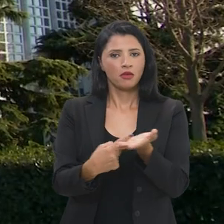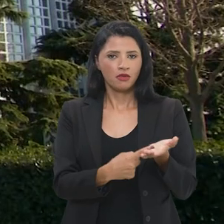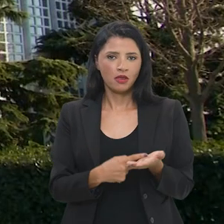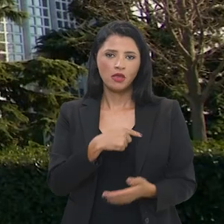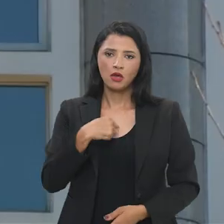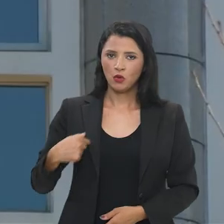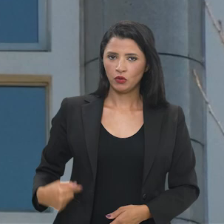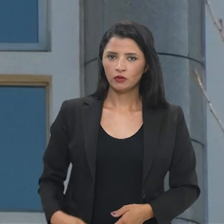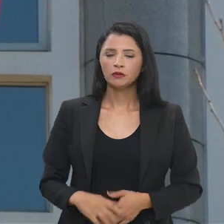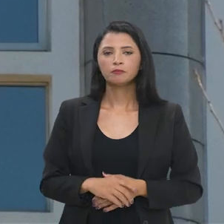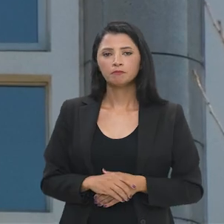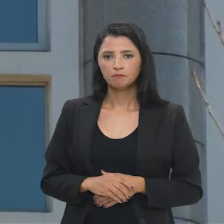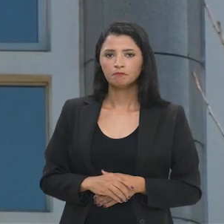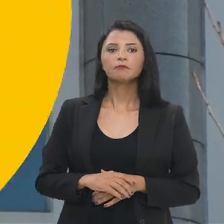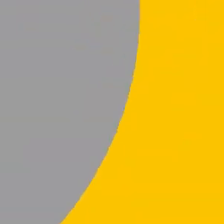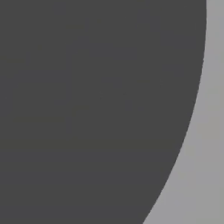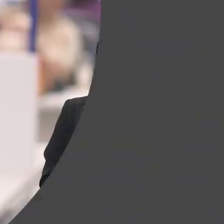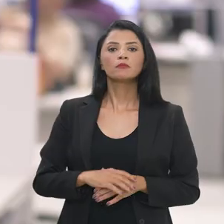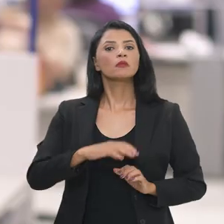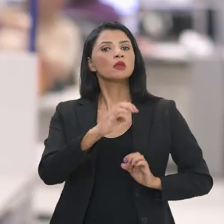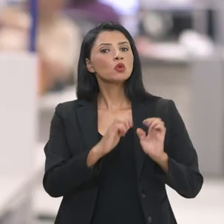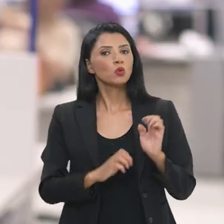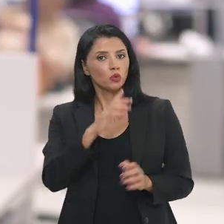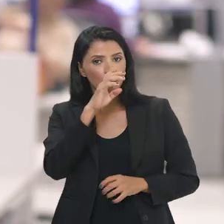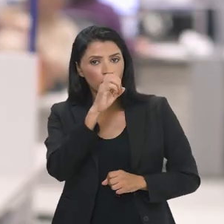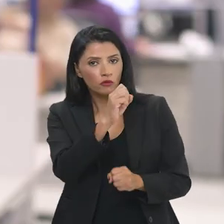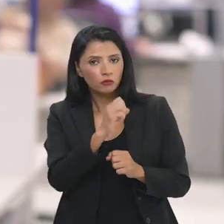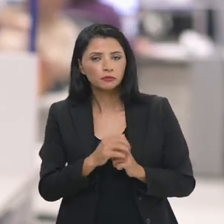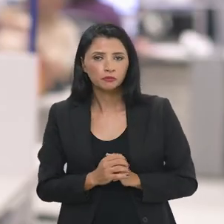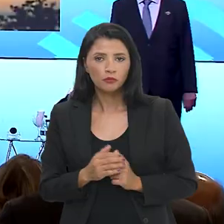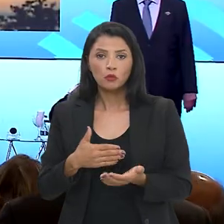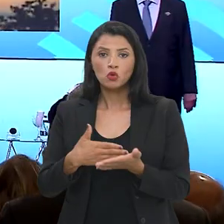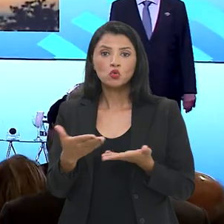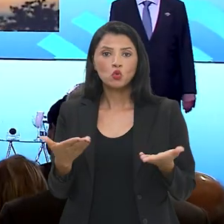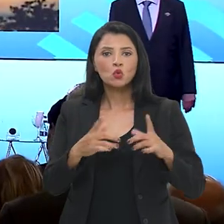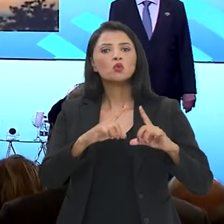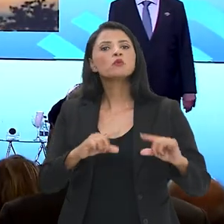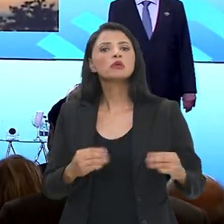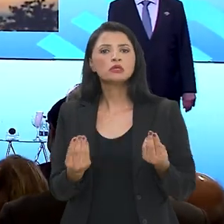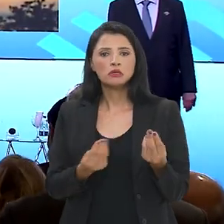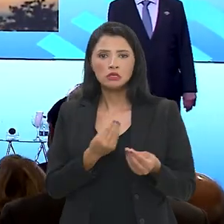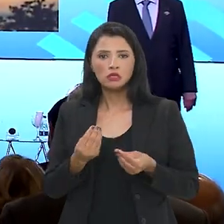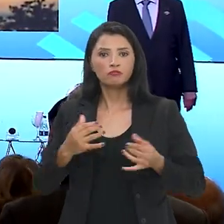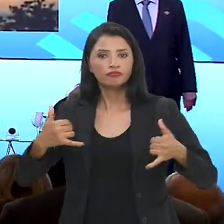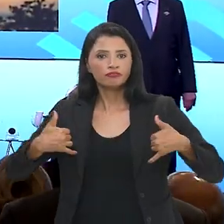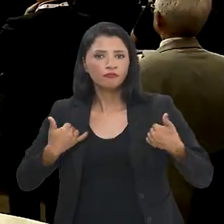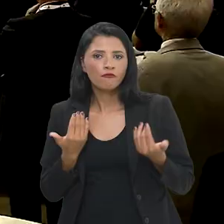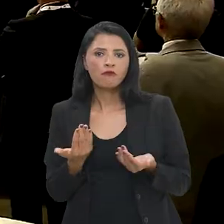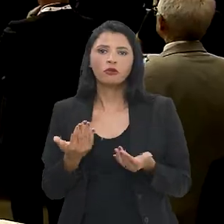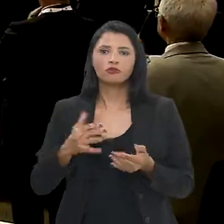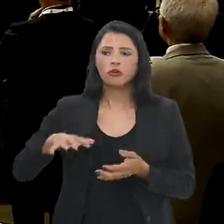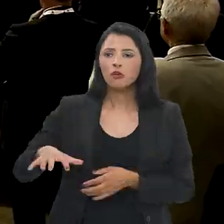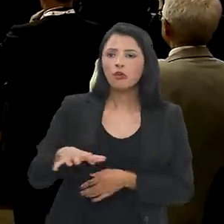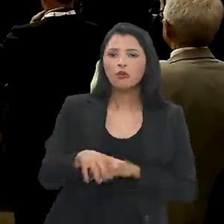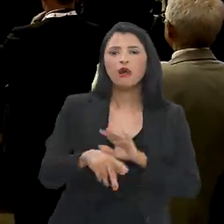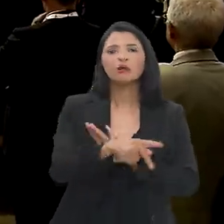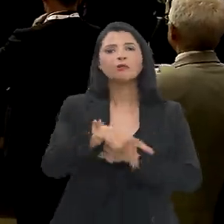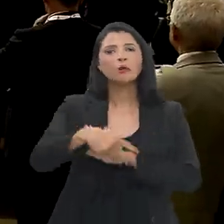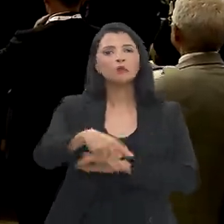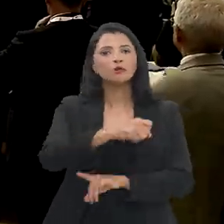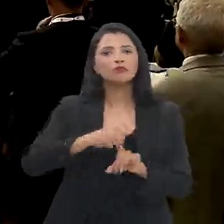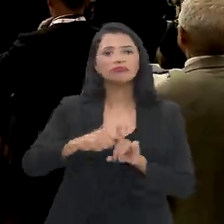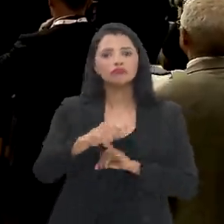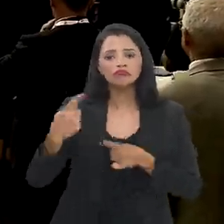parcerias com o país asiático. Indústria forte. Começou hoje em Brasília um fórum com setores da sociedade